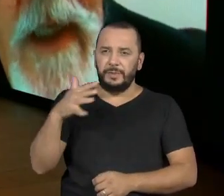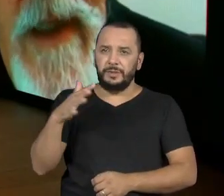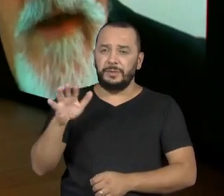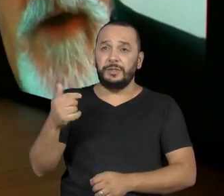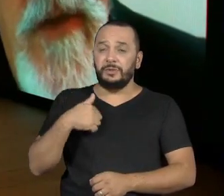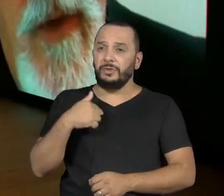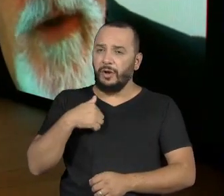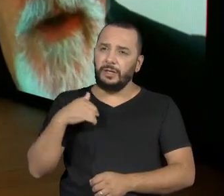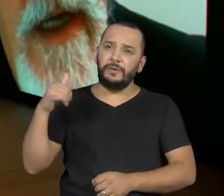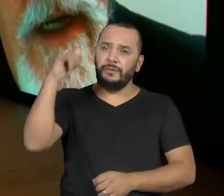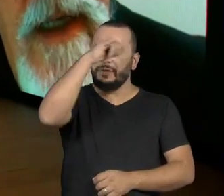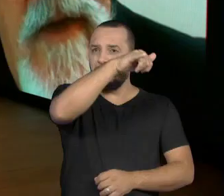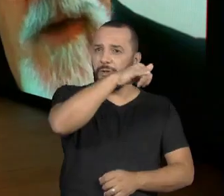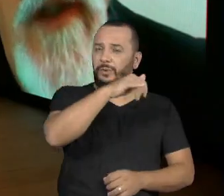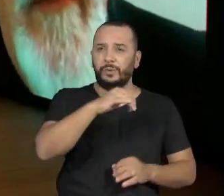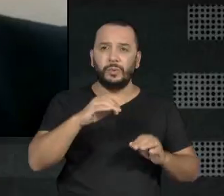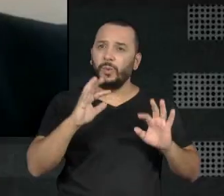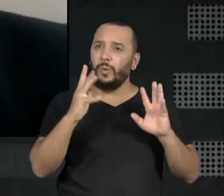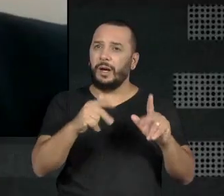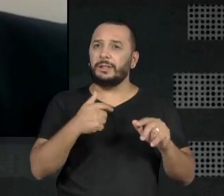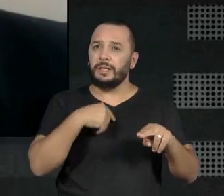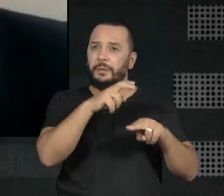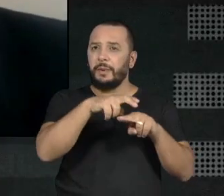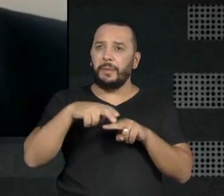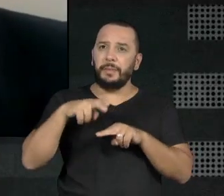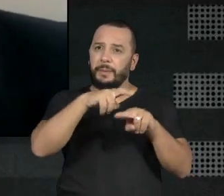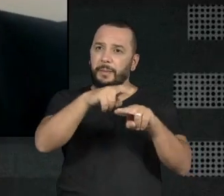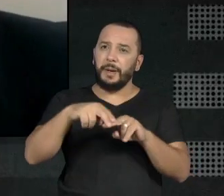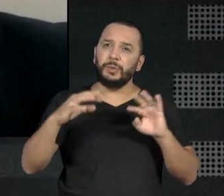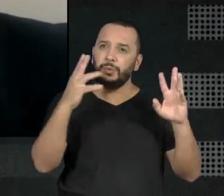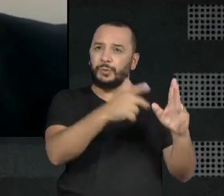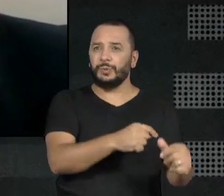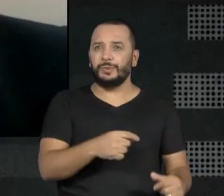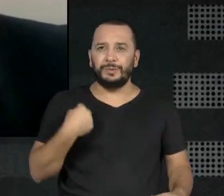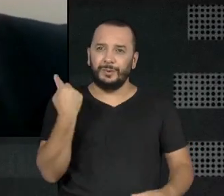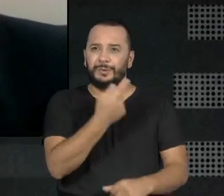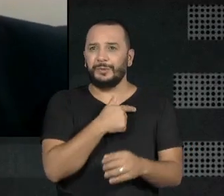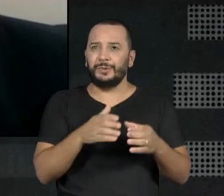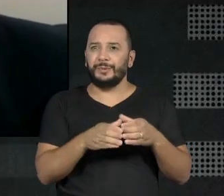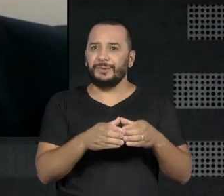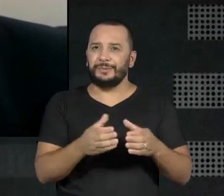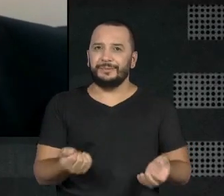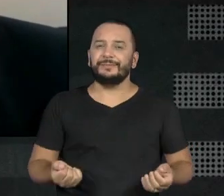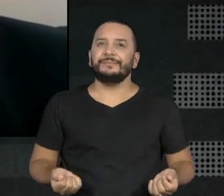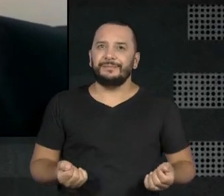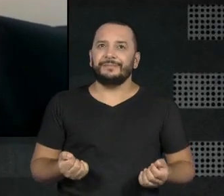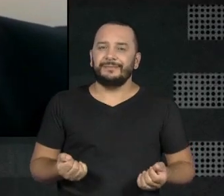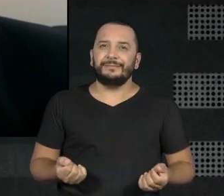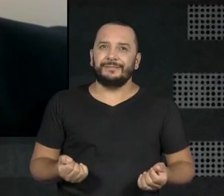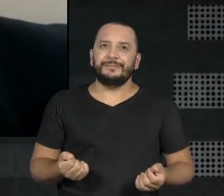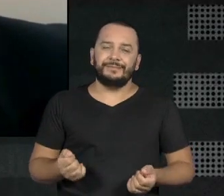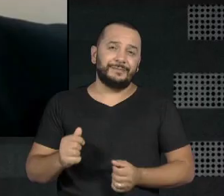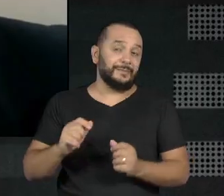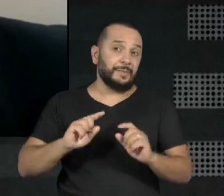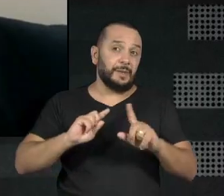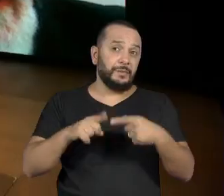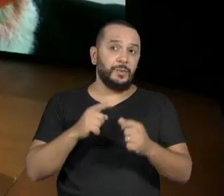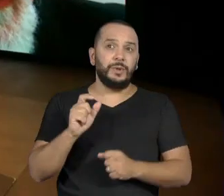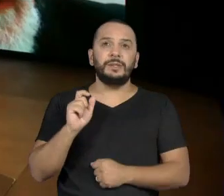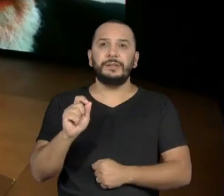avião, um sentado de frente para o outro. Os aviões estavam balançando, desespero, né? E fora que a temperatura de Manizales,